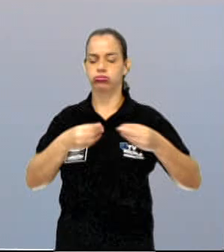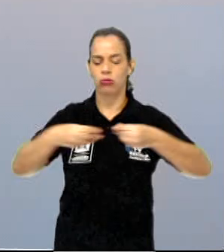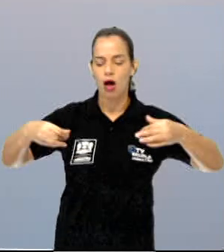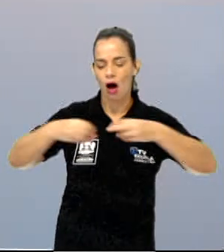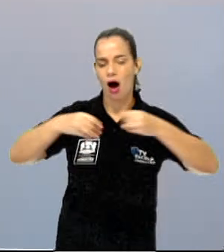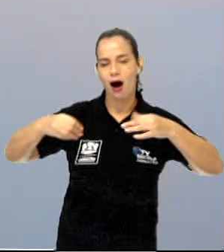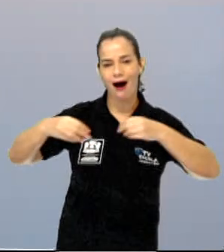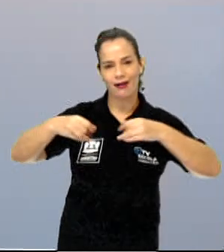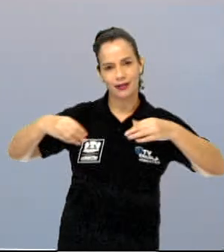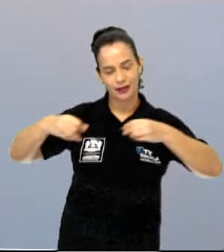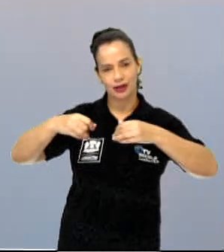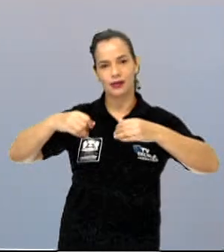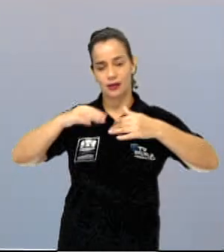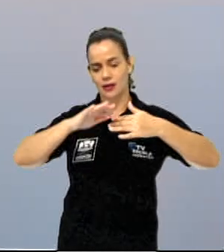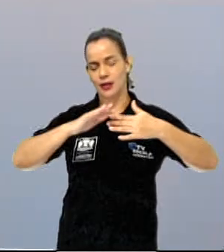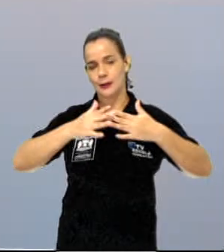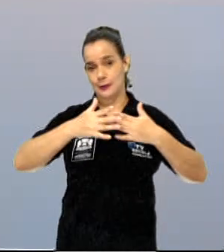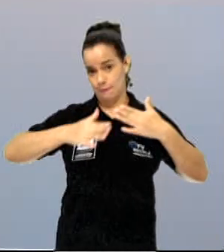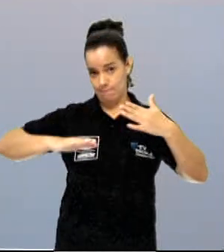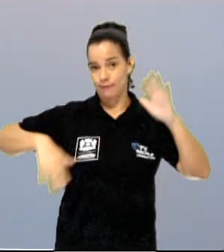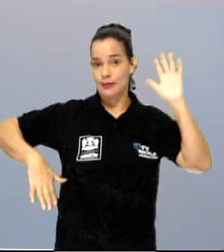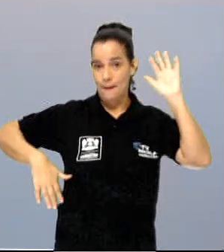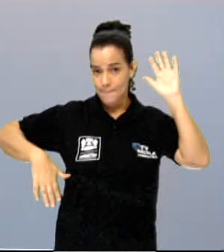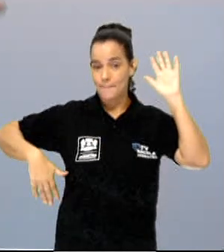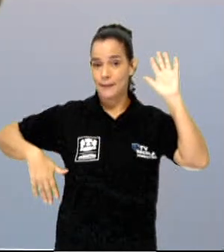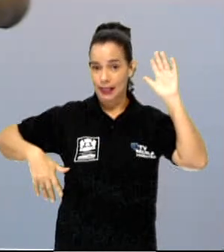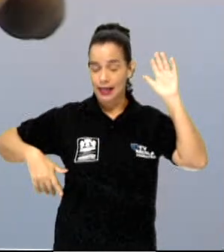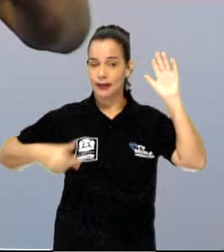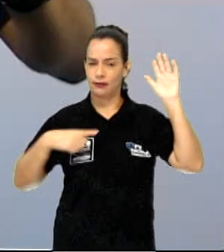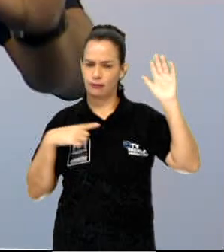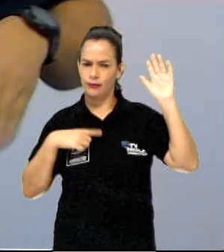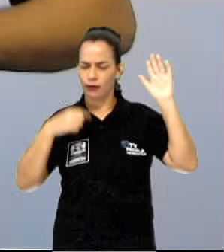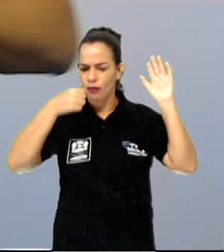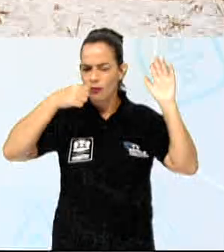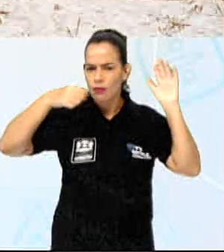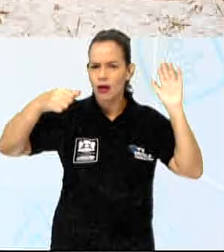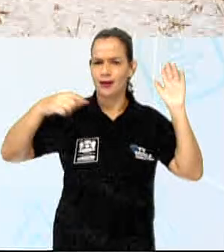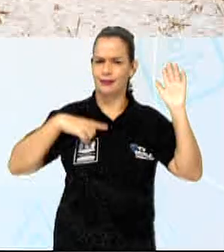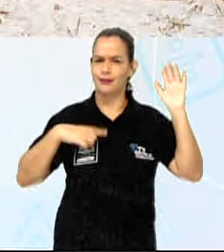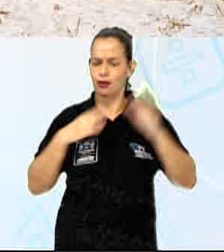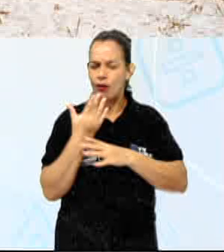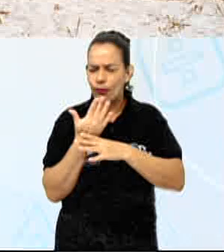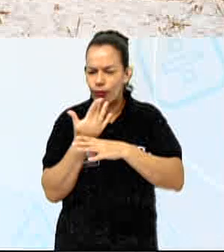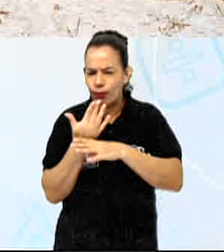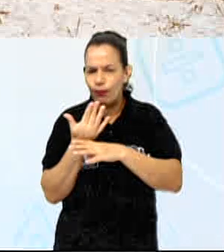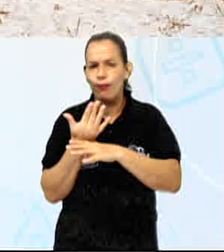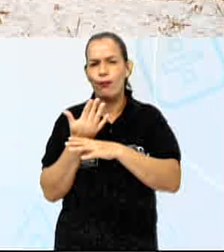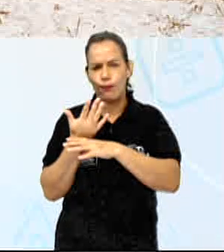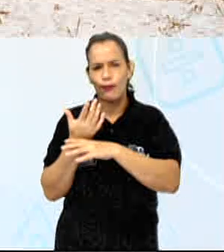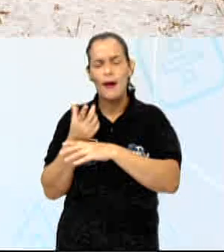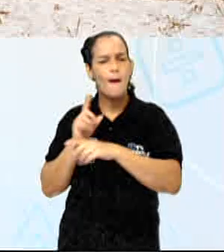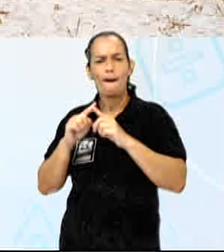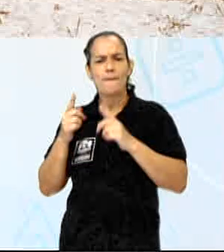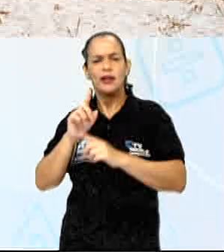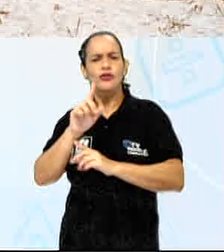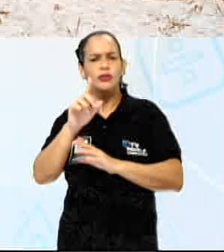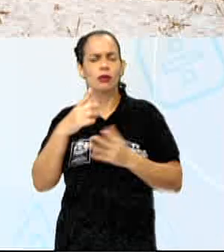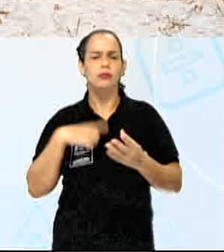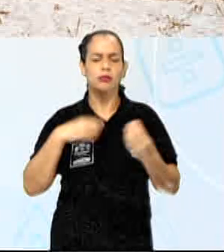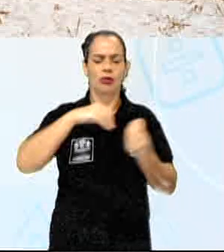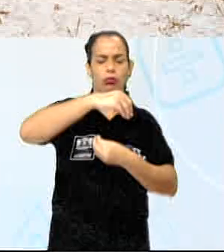adaptado à salinidade. Parece mato qualquer assim, mas não. É uma vegetação de